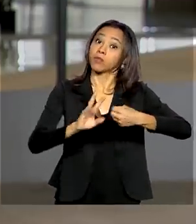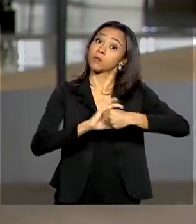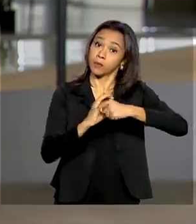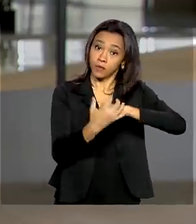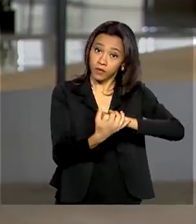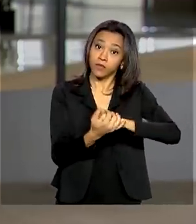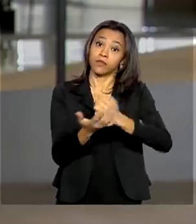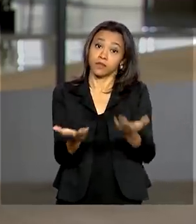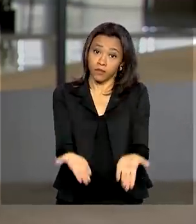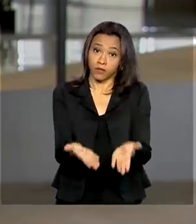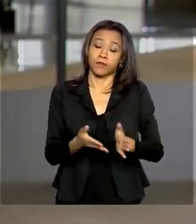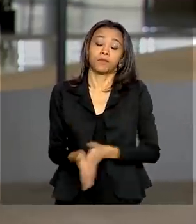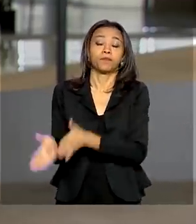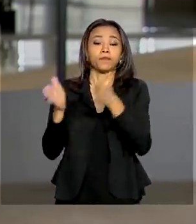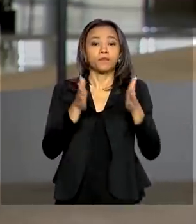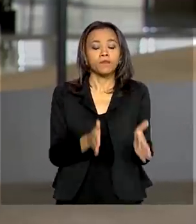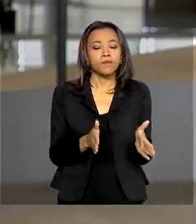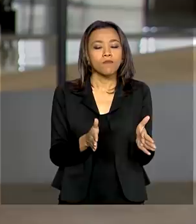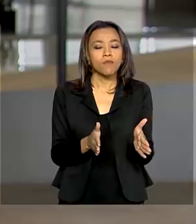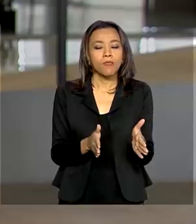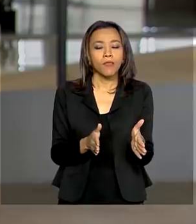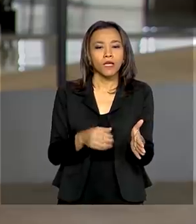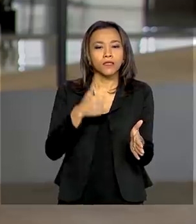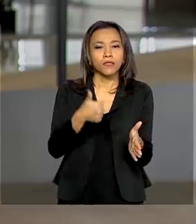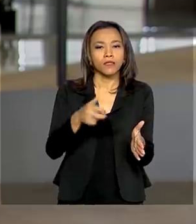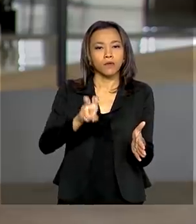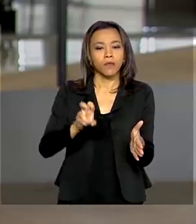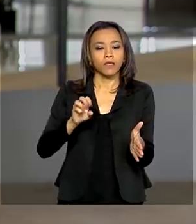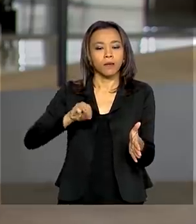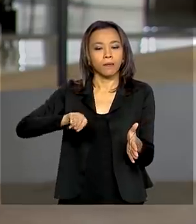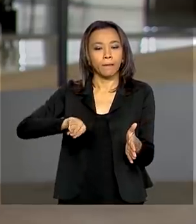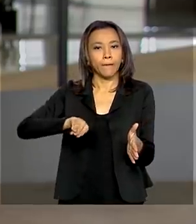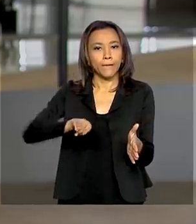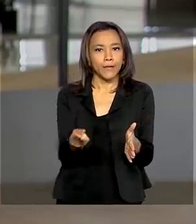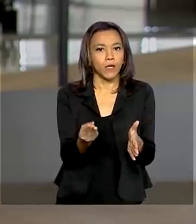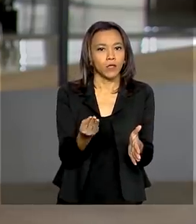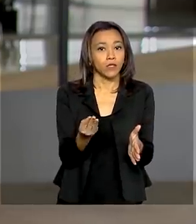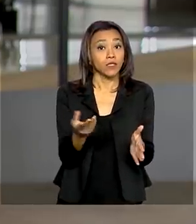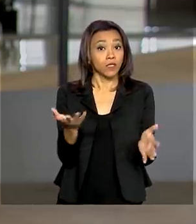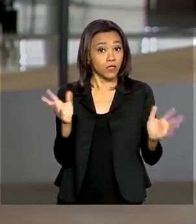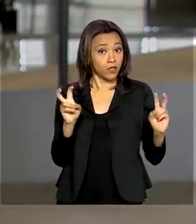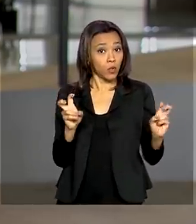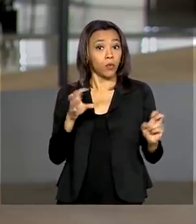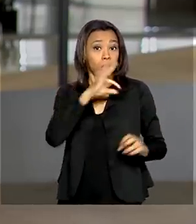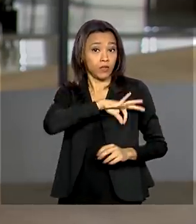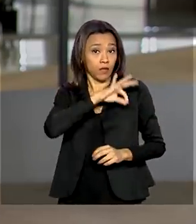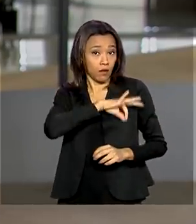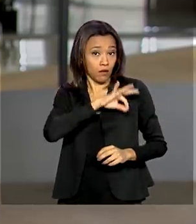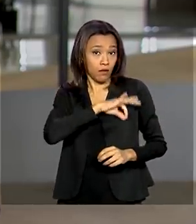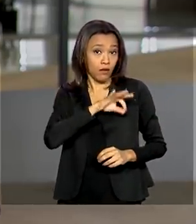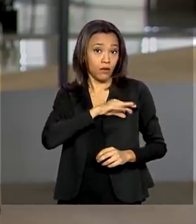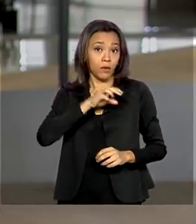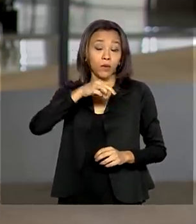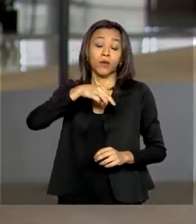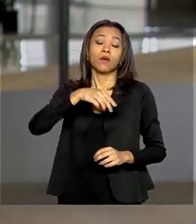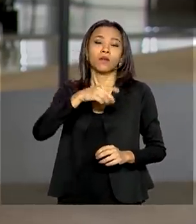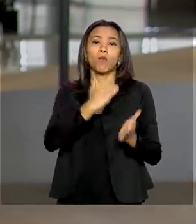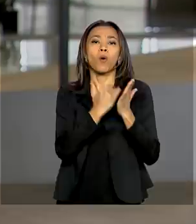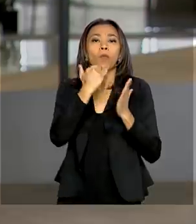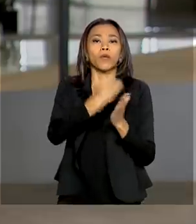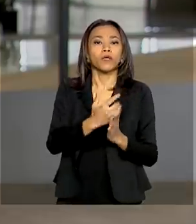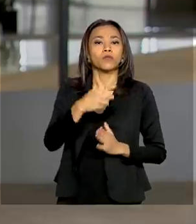a previsão de déficit de R 150 bilhões para o próximo ano e com relação ao salário mínimo, o governo estimou um aumento de R$